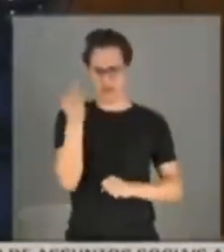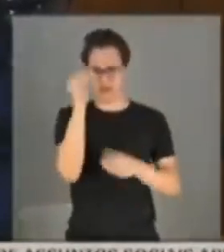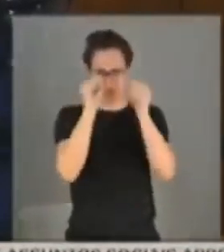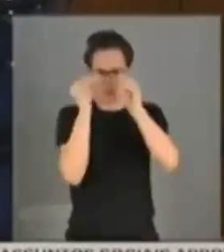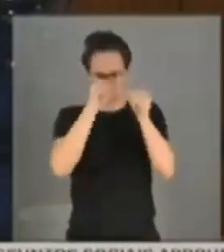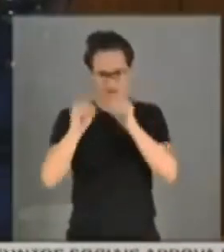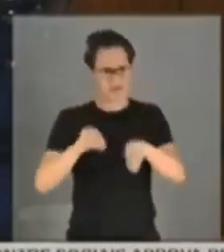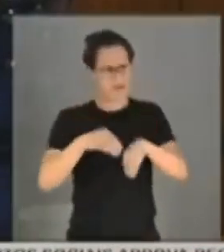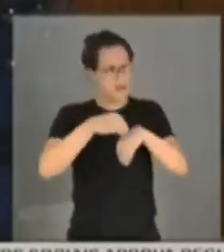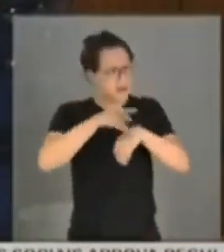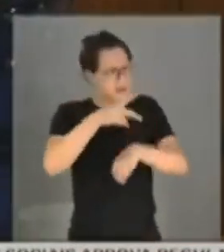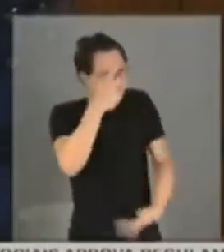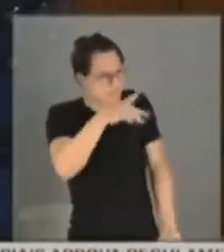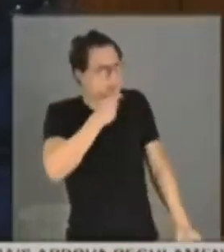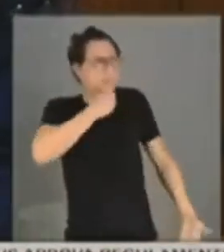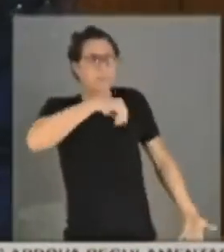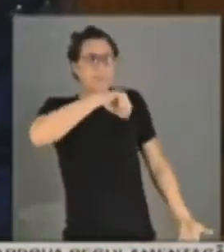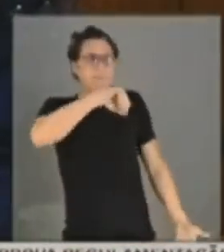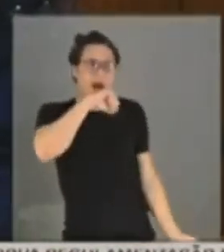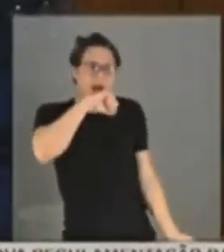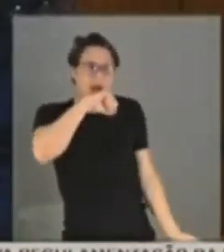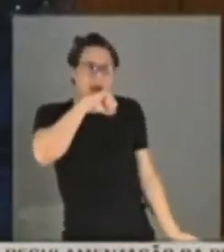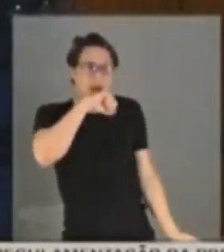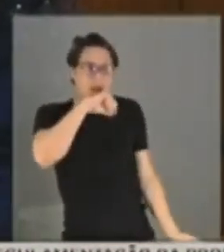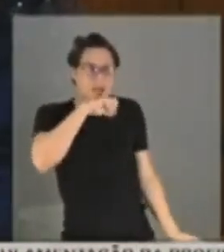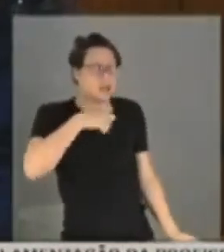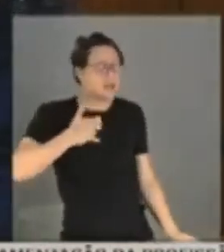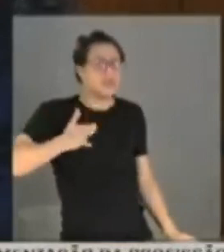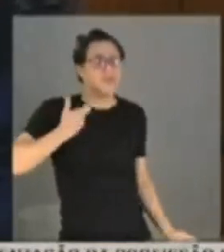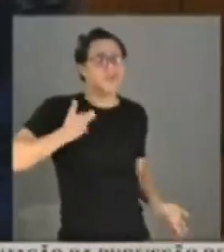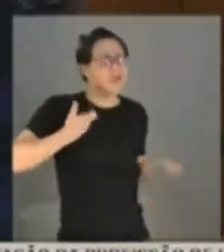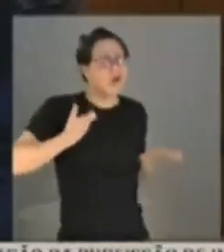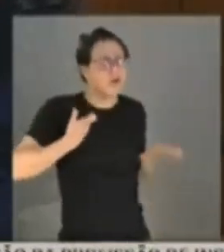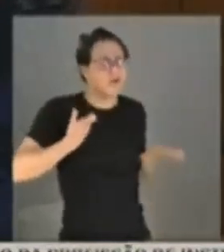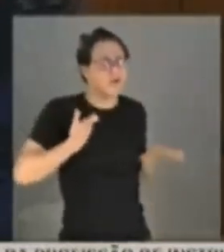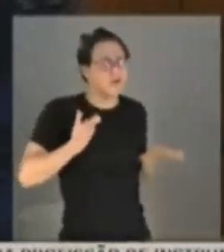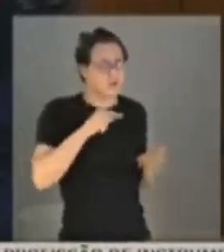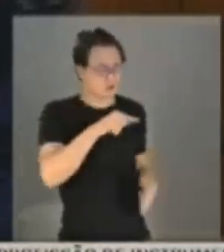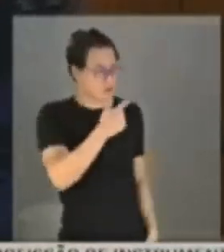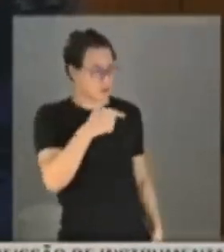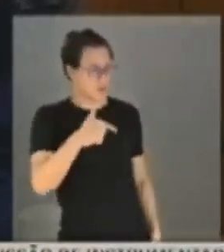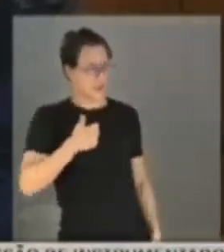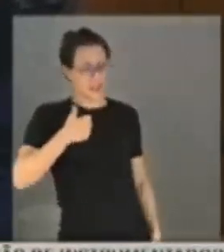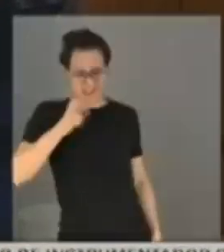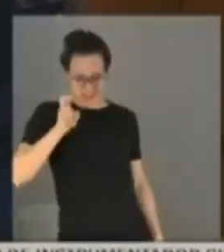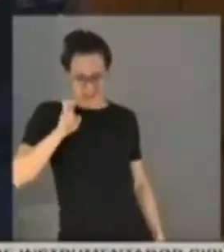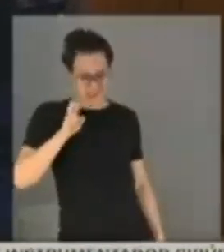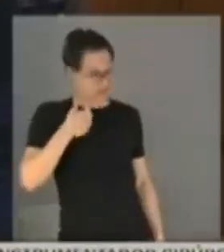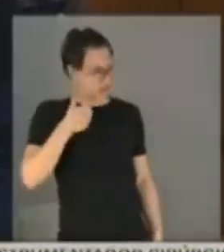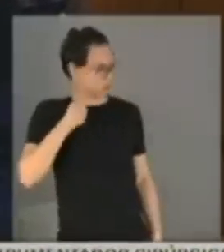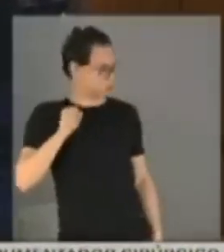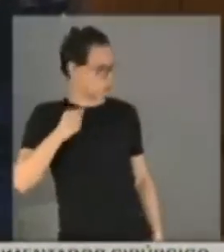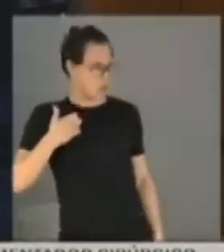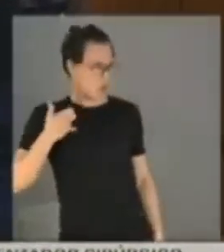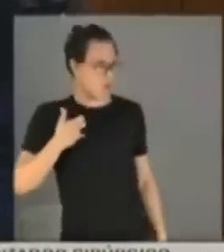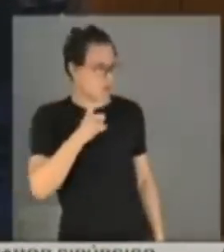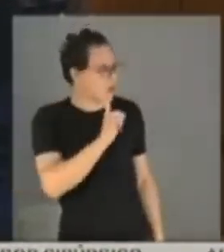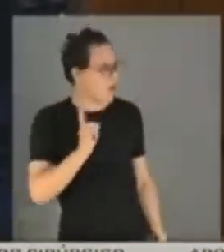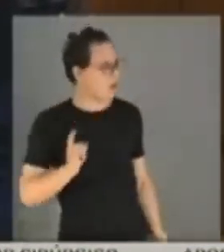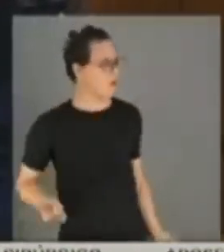manda para um pai. Qual a idade do senhor? O não tem 15 anos, 18 anos, 16 anos, não.